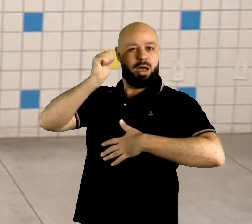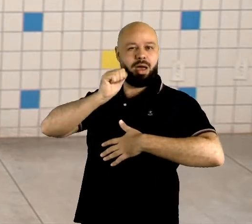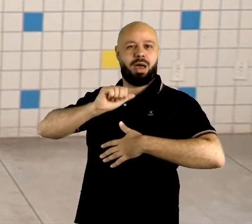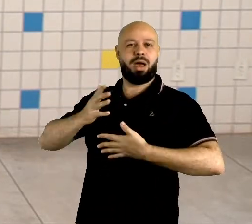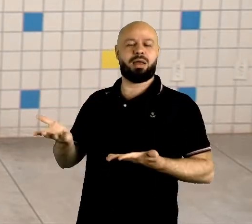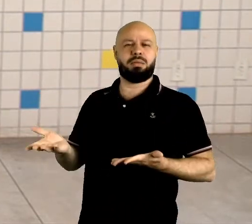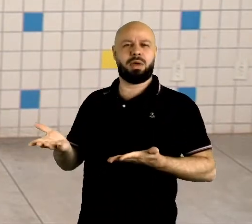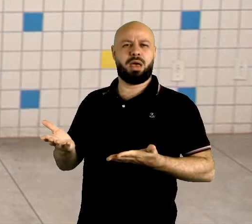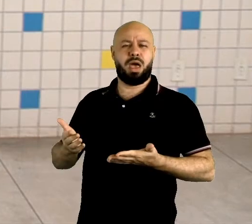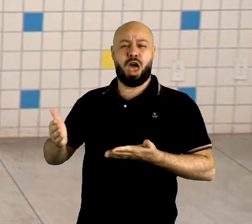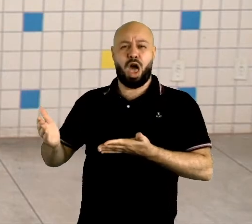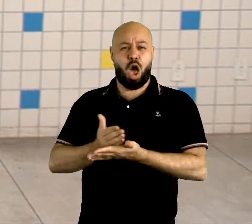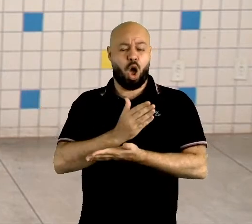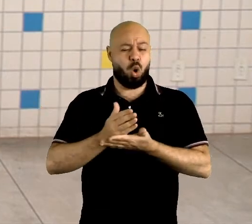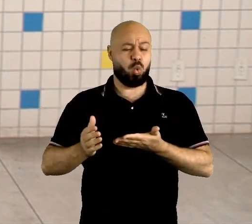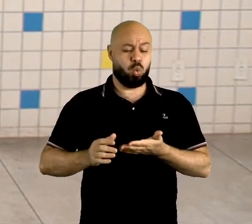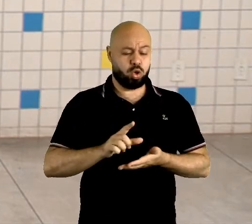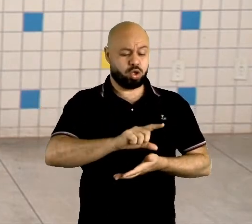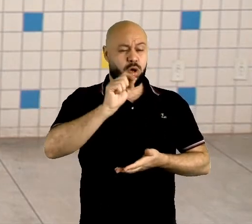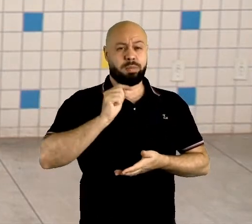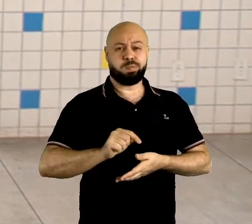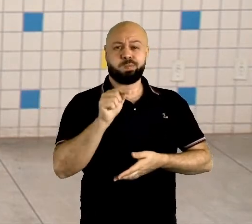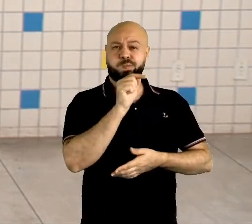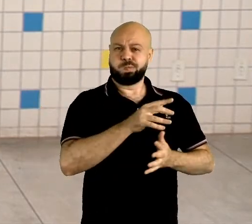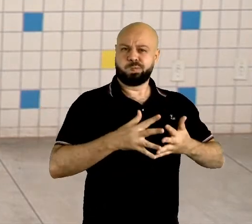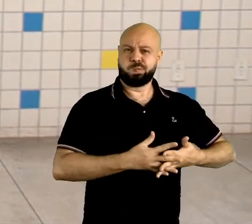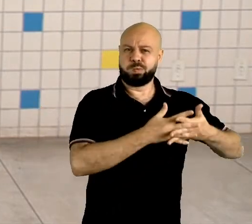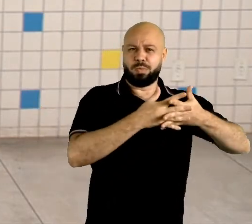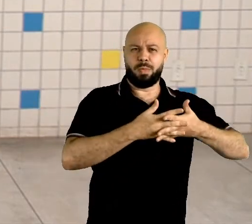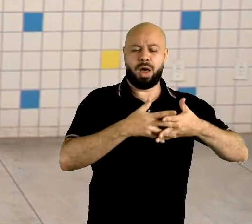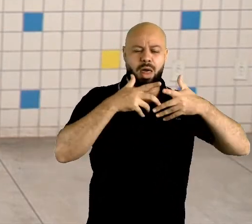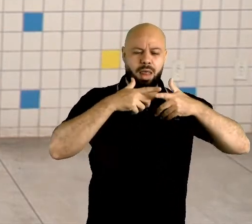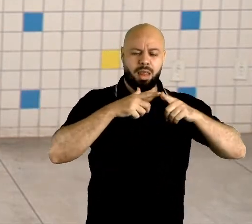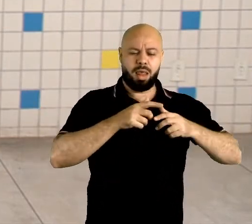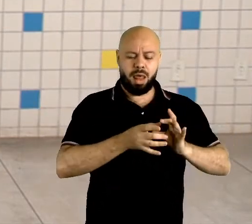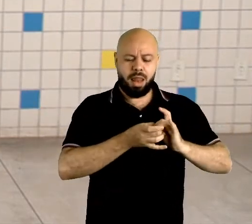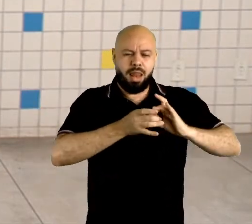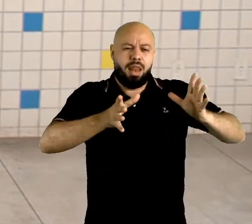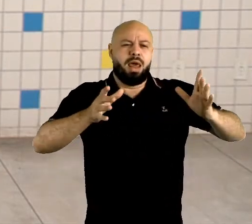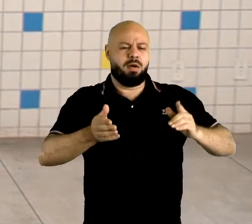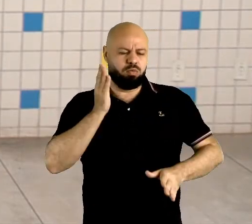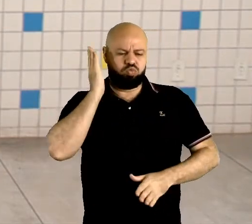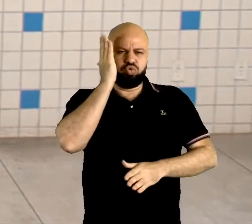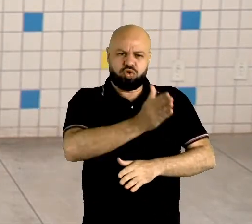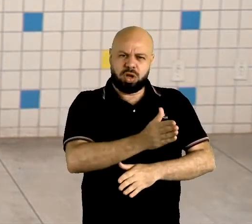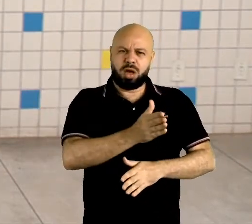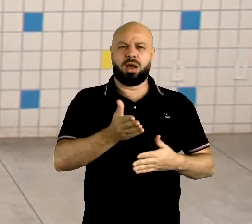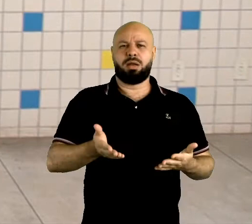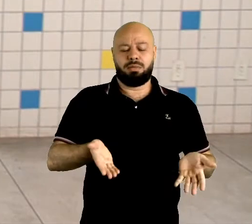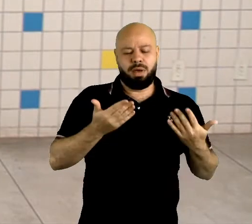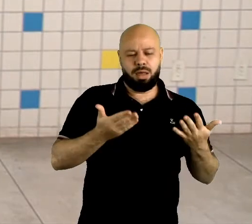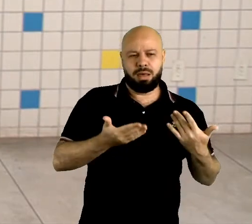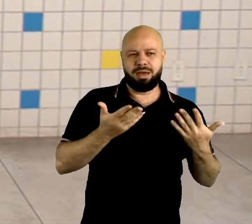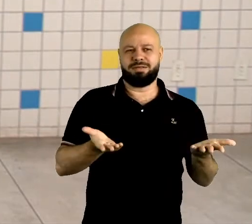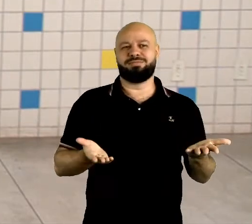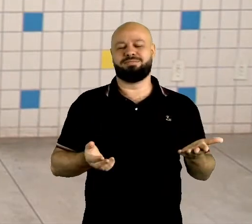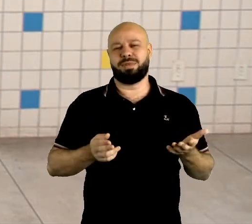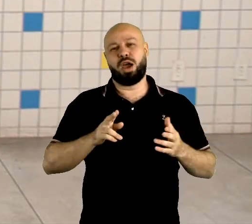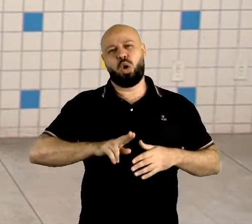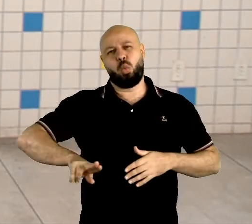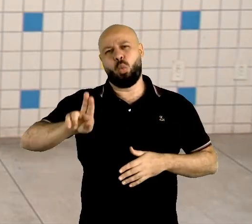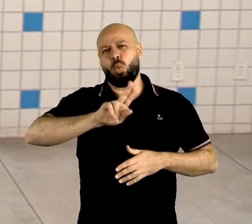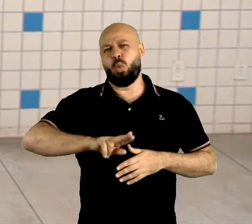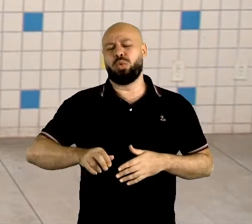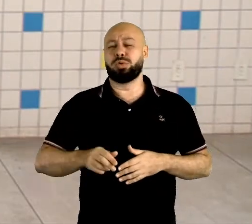outros que preferem o inglês norte-americano, que já é o inglês mais solto, mais leve, objetivo e direto, que é o mais utilizado, né? Até porque,